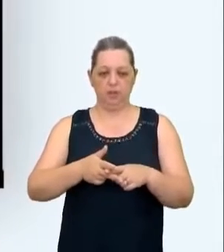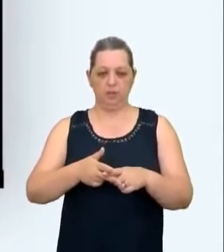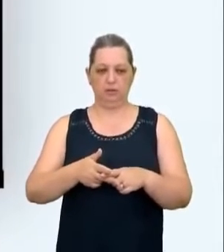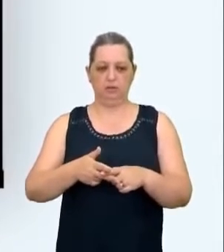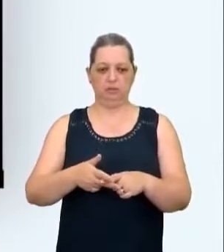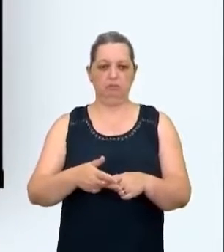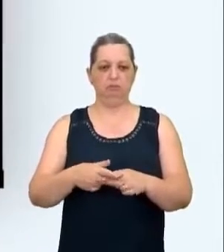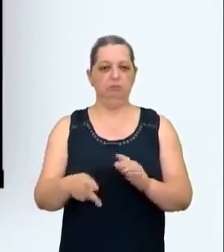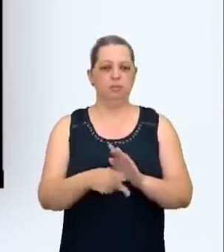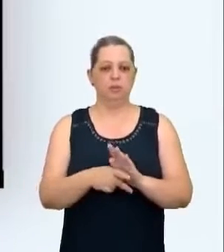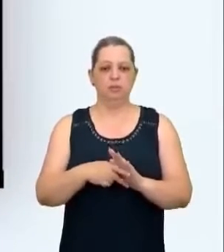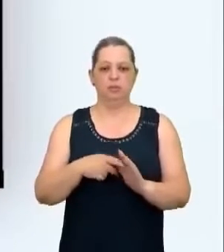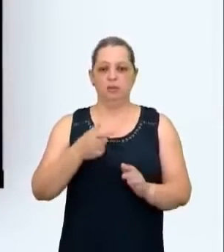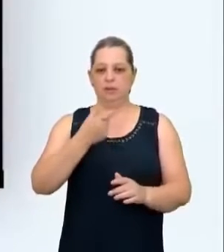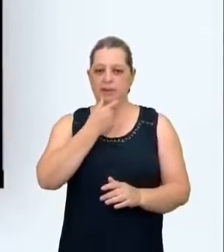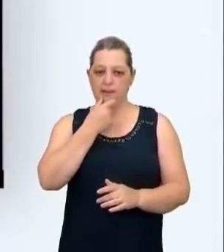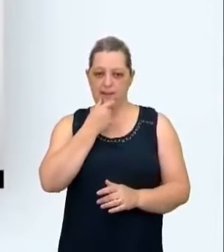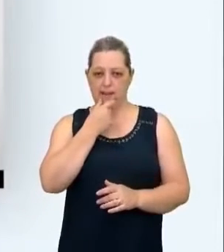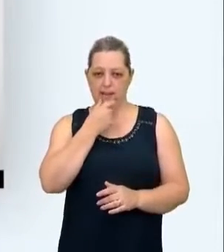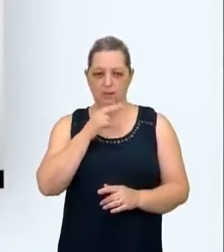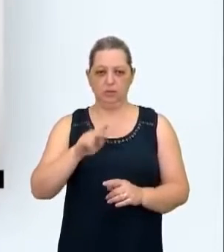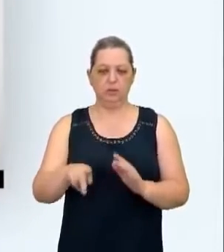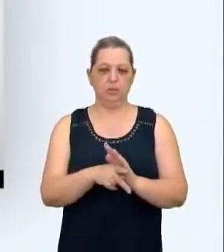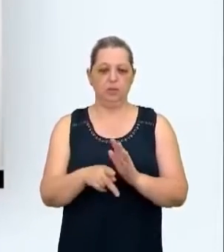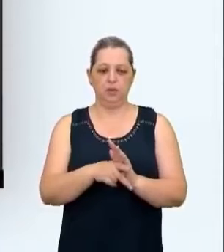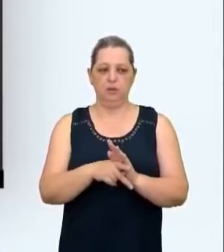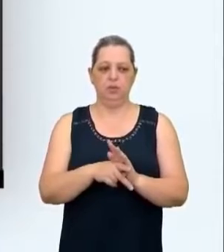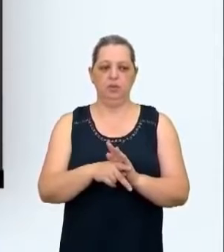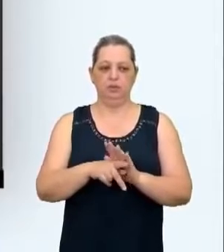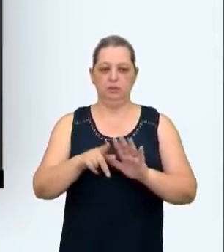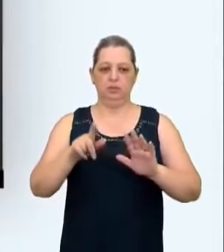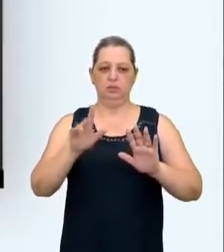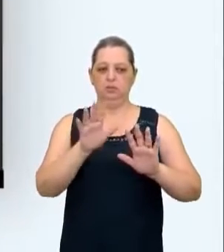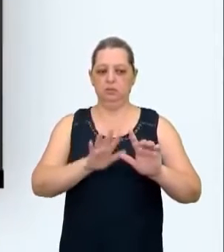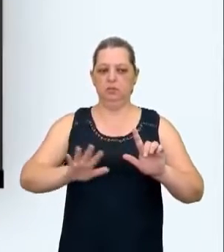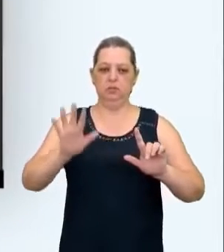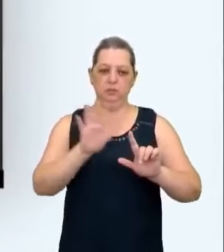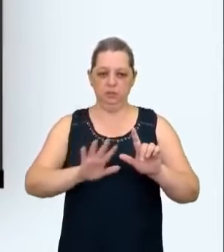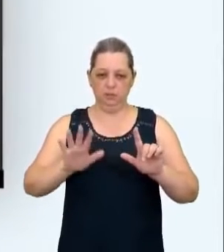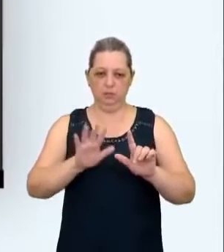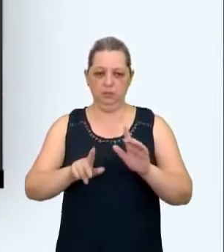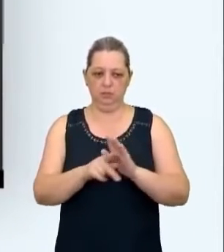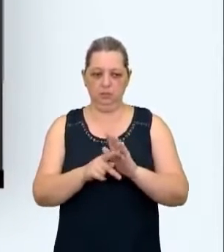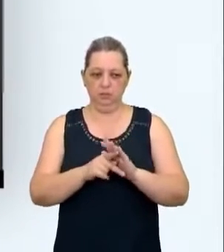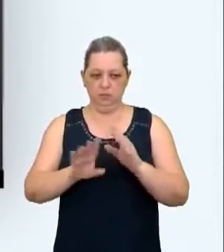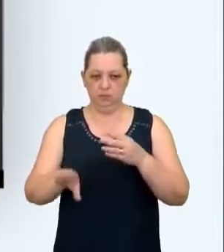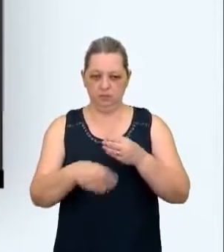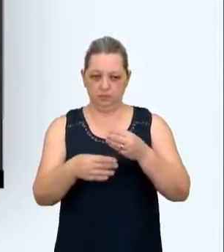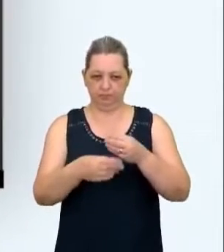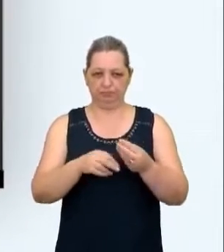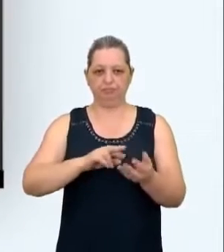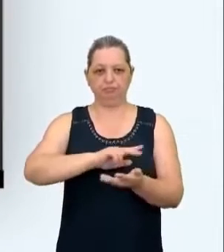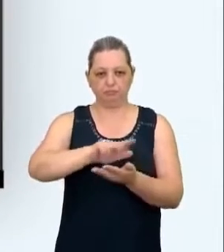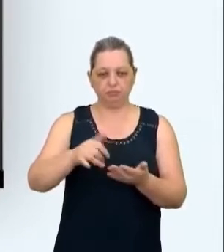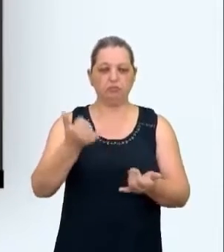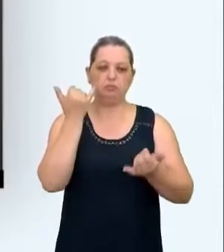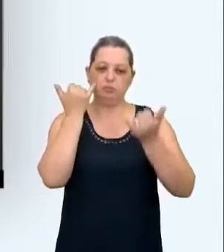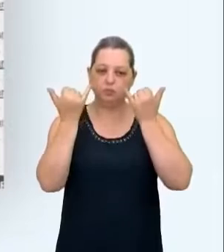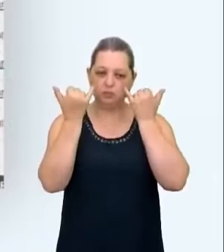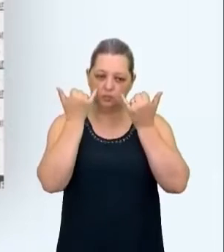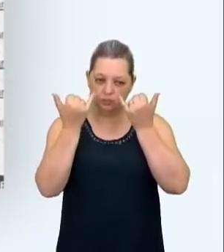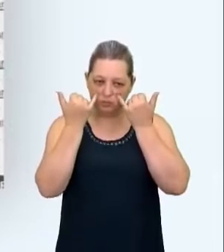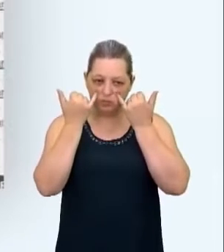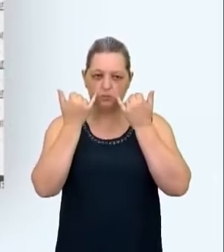uma expressão em inglês que define uma plataforma capaz de reunir informações de massa e utilizar a inteligência e os